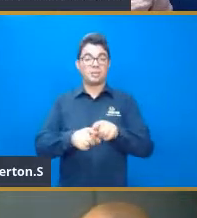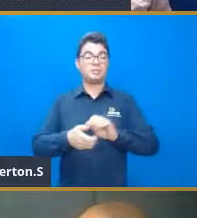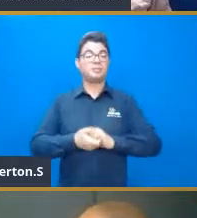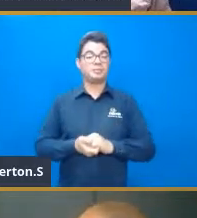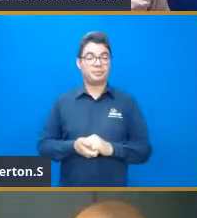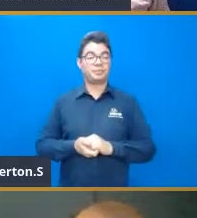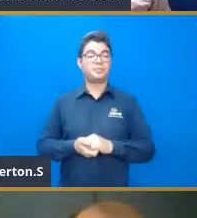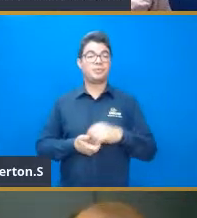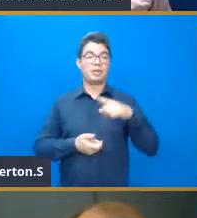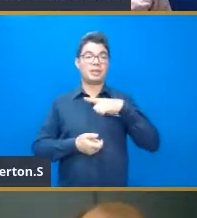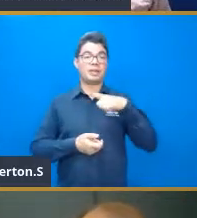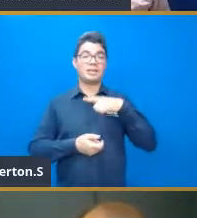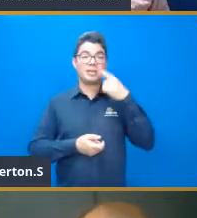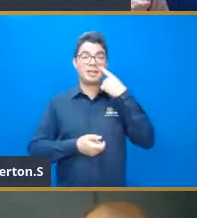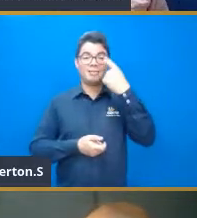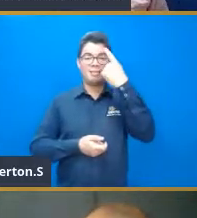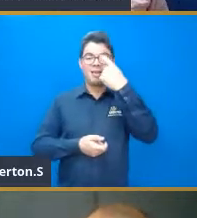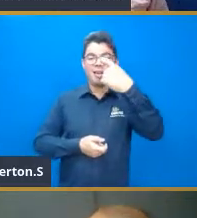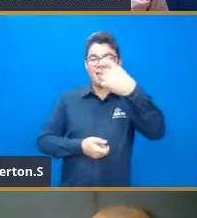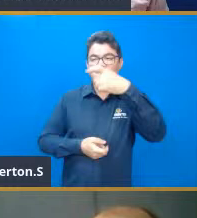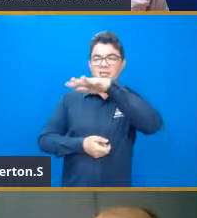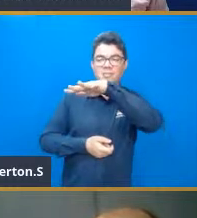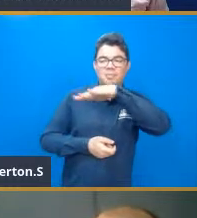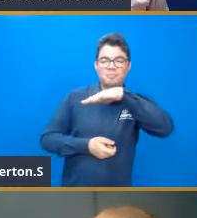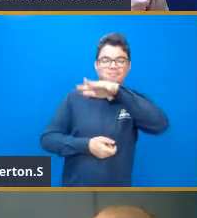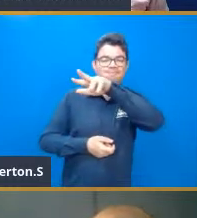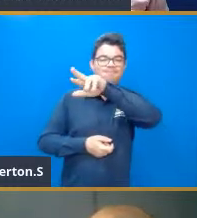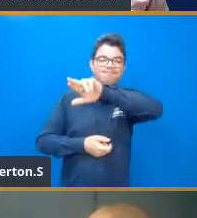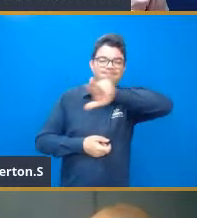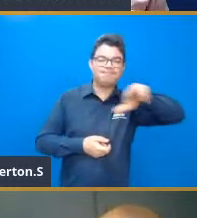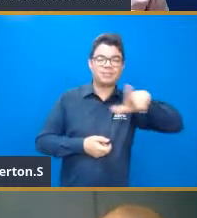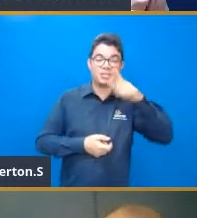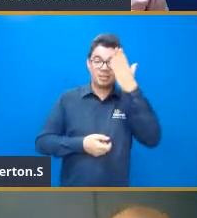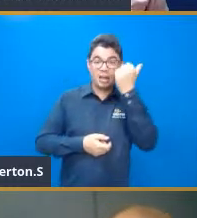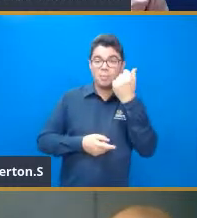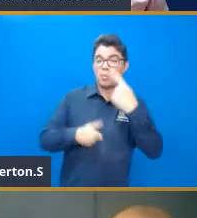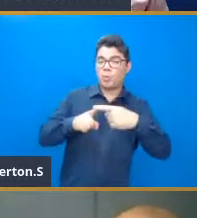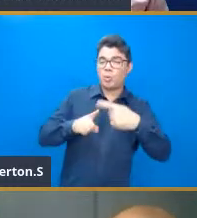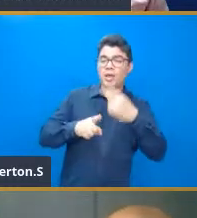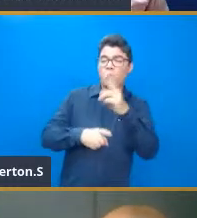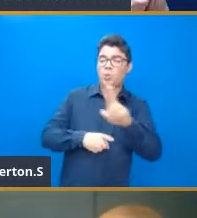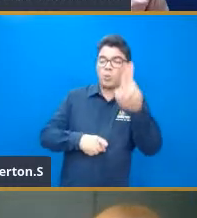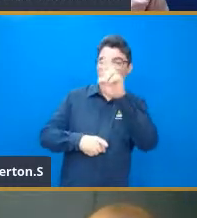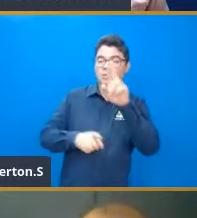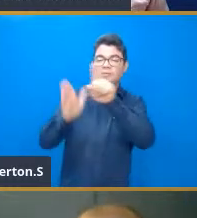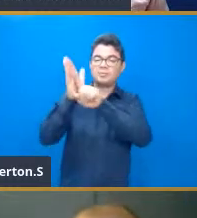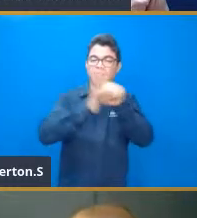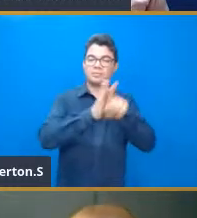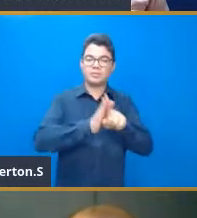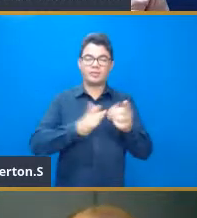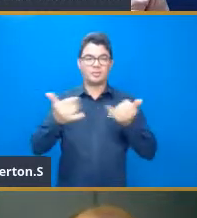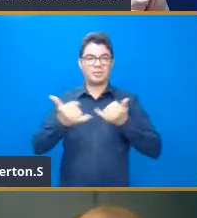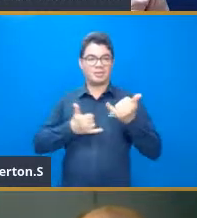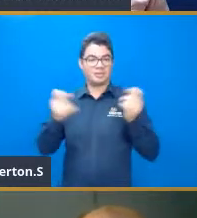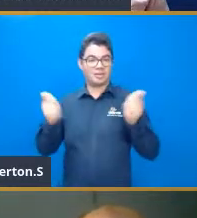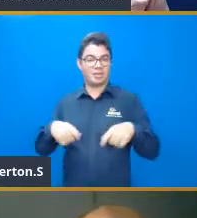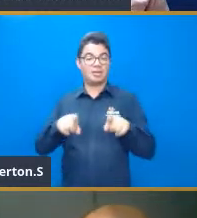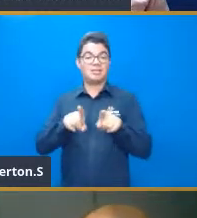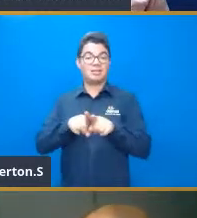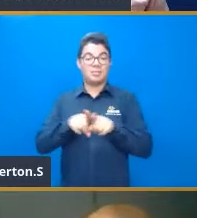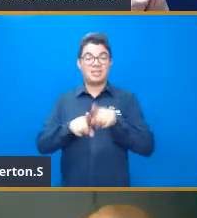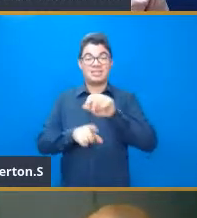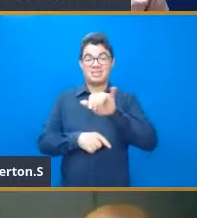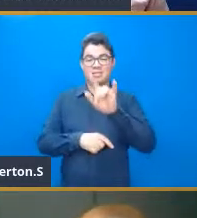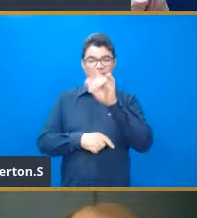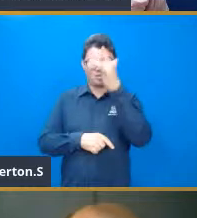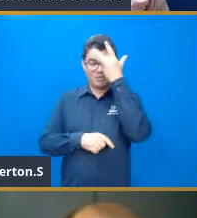algo chamado interesse, ou seja, se a gente sabe para que aquilo serve, a gente vai buscar aquela informação. Se nós não sabemos para que aquilo